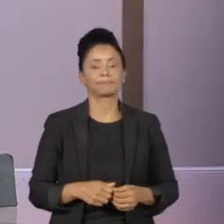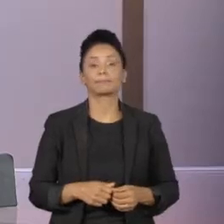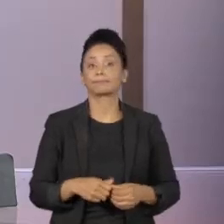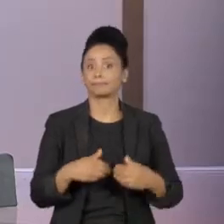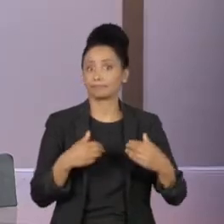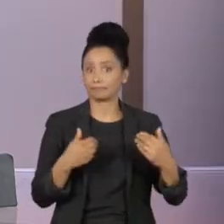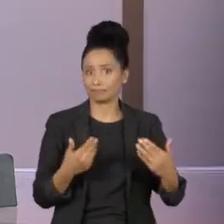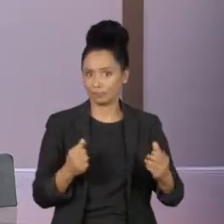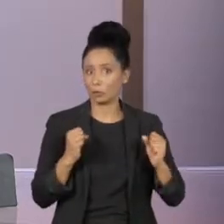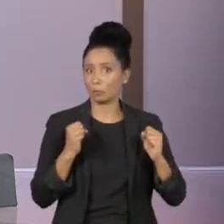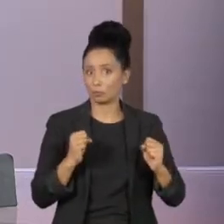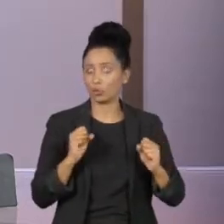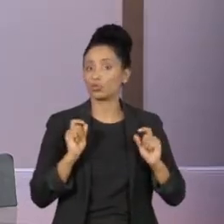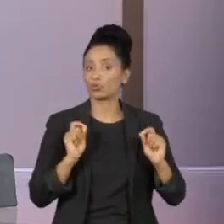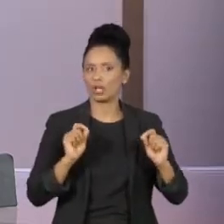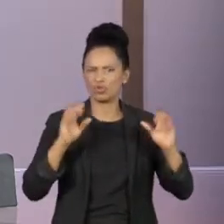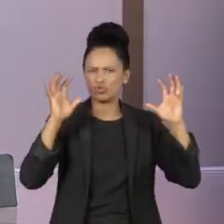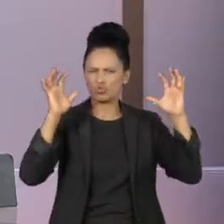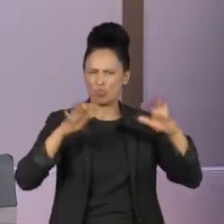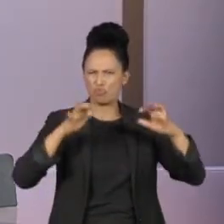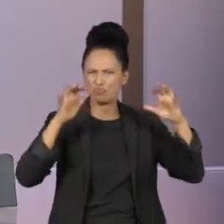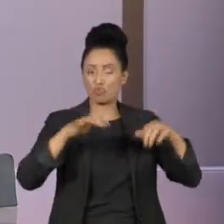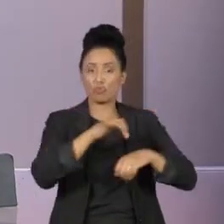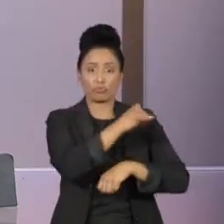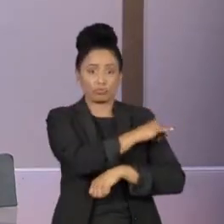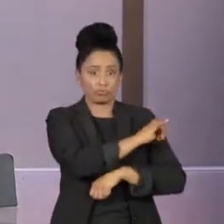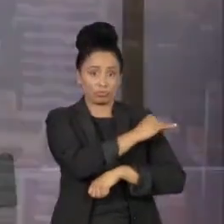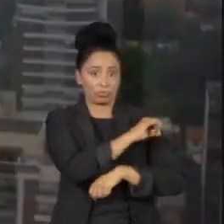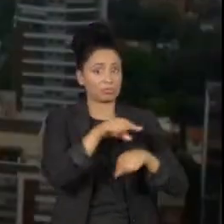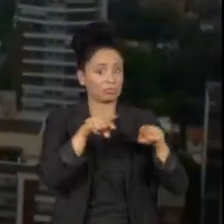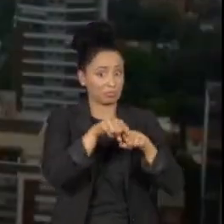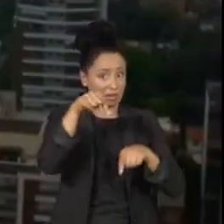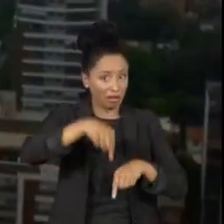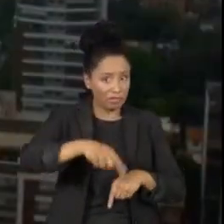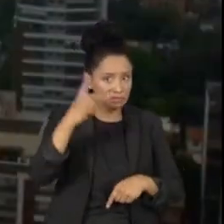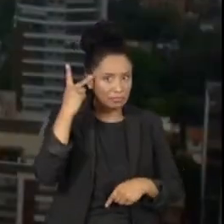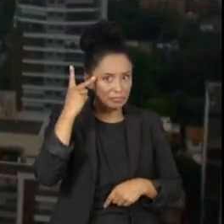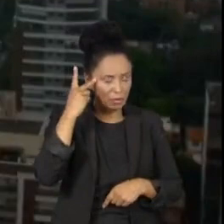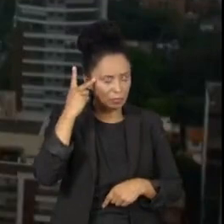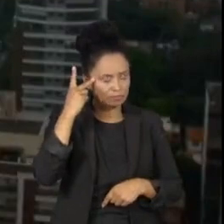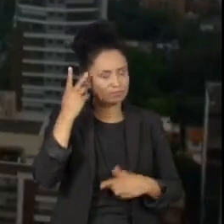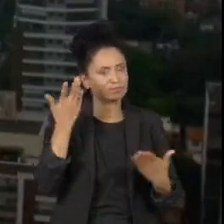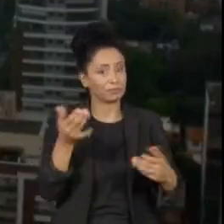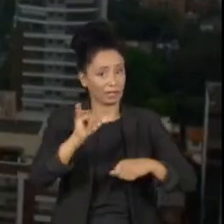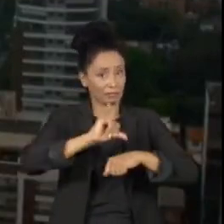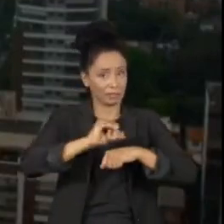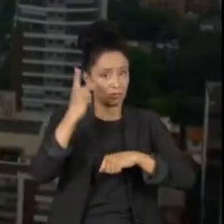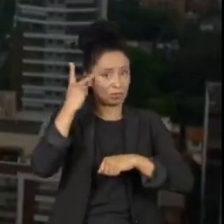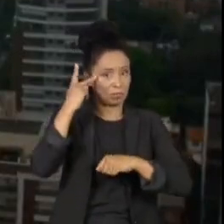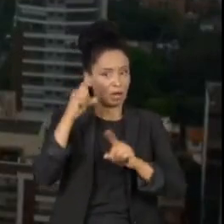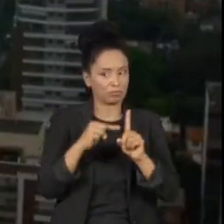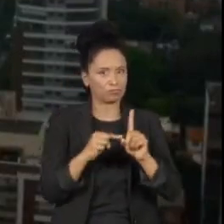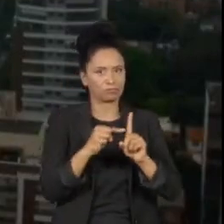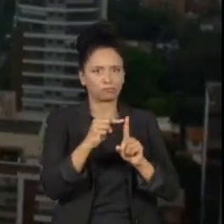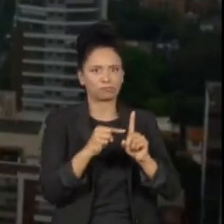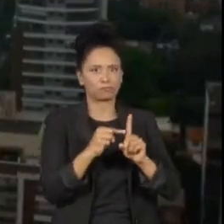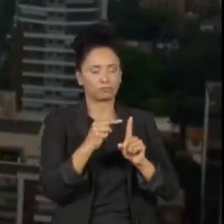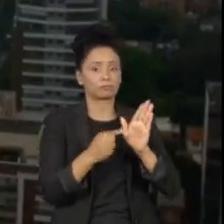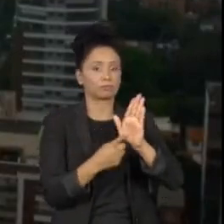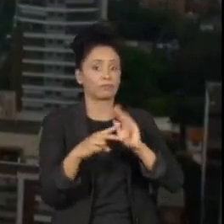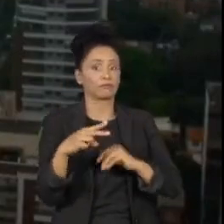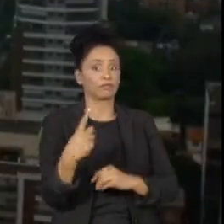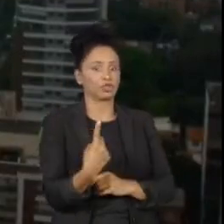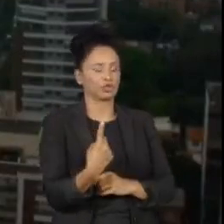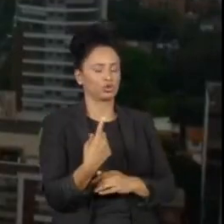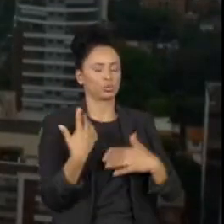Olha, pode chover forte na Baixada Fluminense e também na Grande São Paulo. Aqui na capital paulista, os termômetros registram agora 21